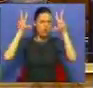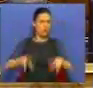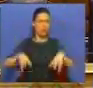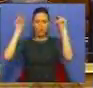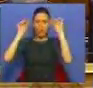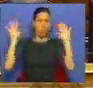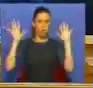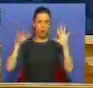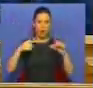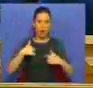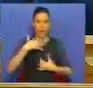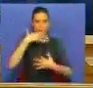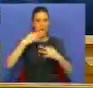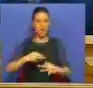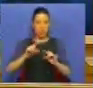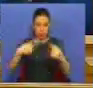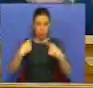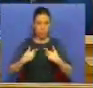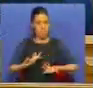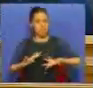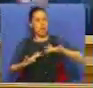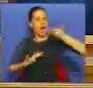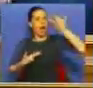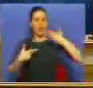pretendi ser mais sério que os outros.